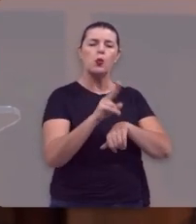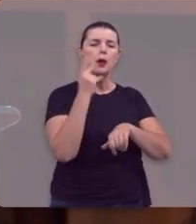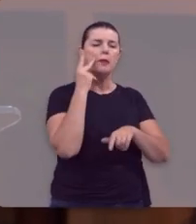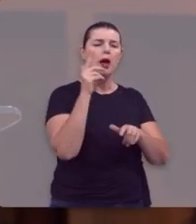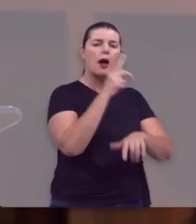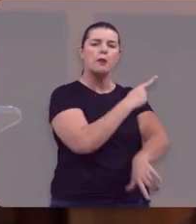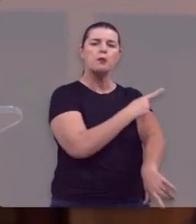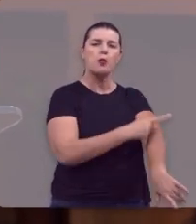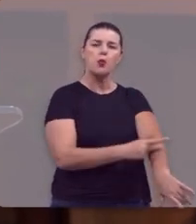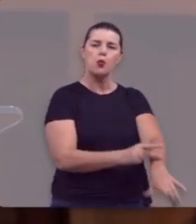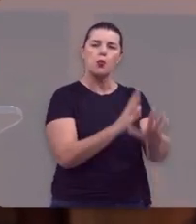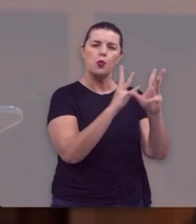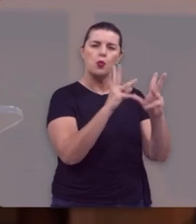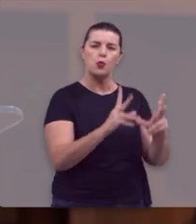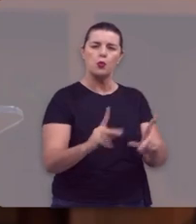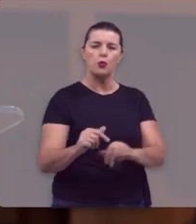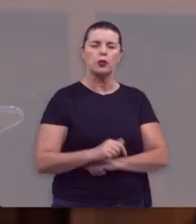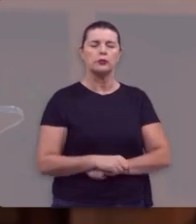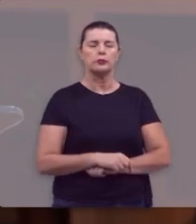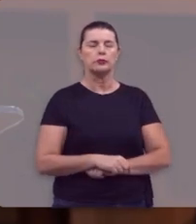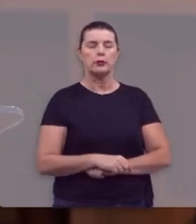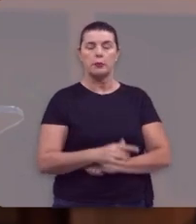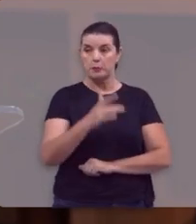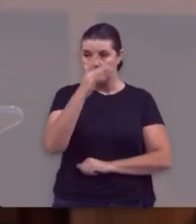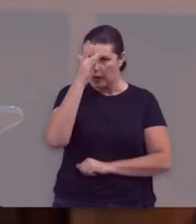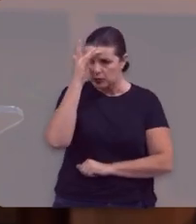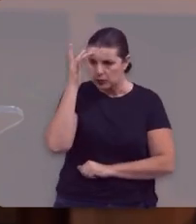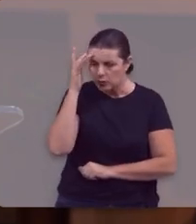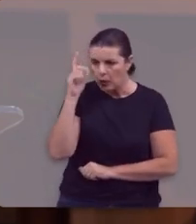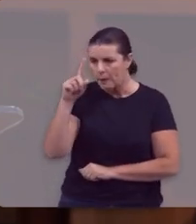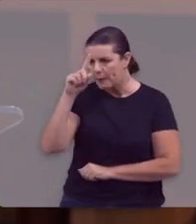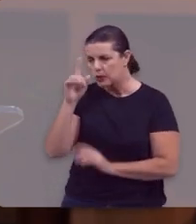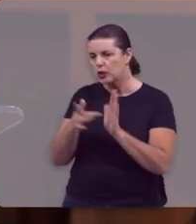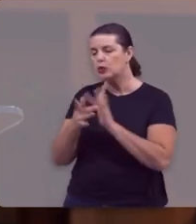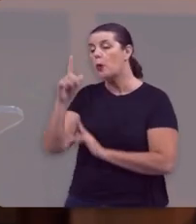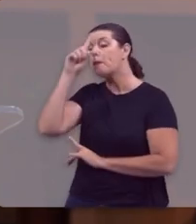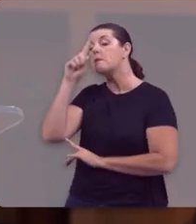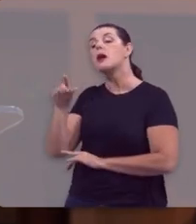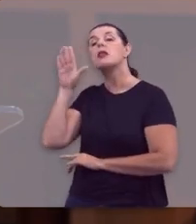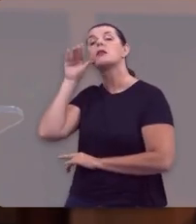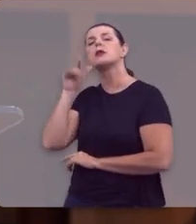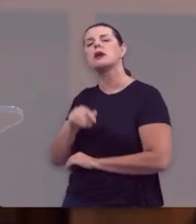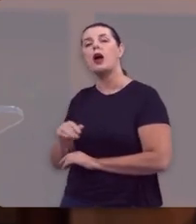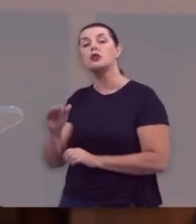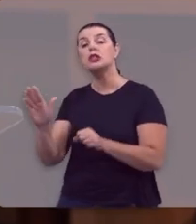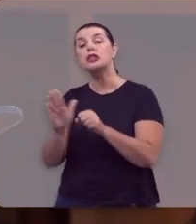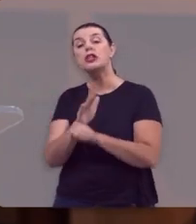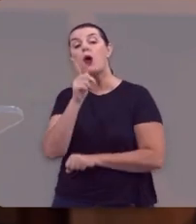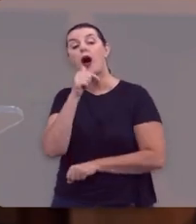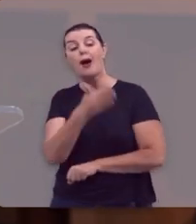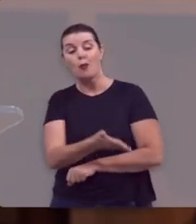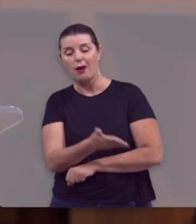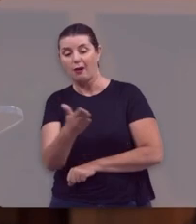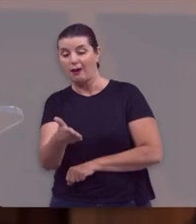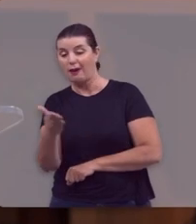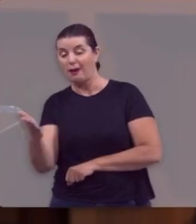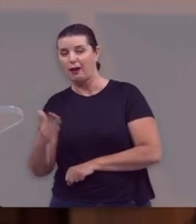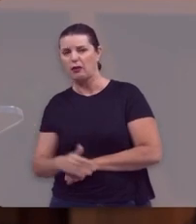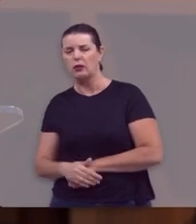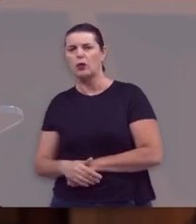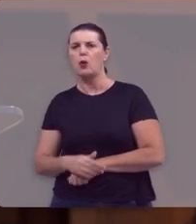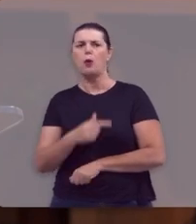usadas para as purificações. E Jesus diz aos serventes assim, Enchei d'água as talhas.